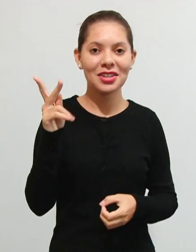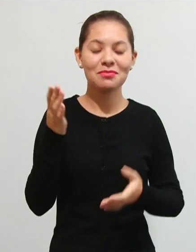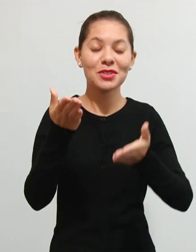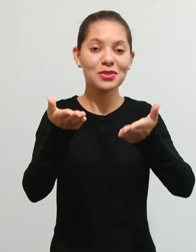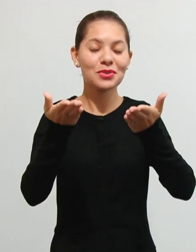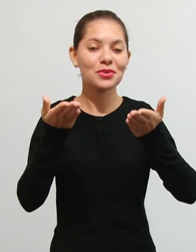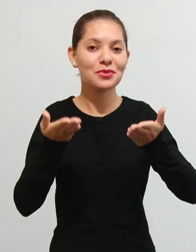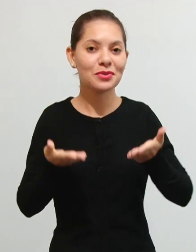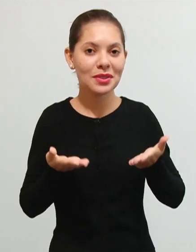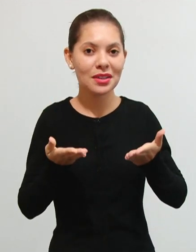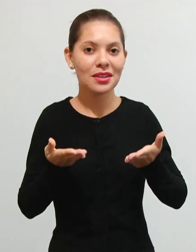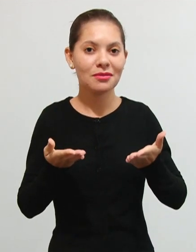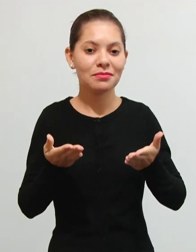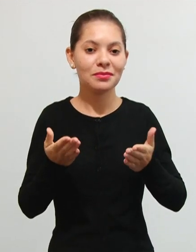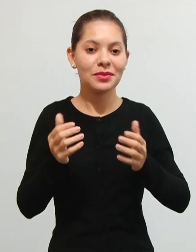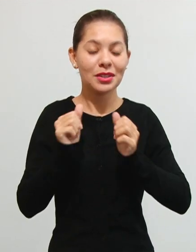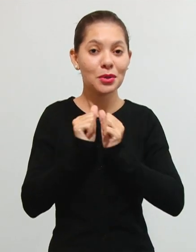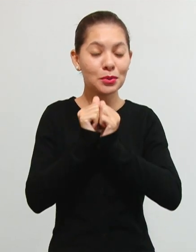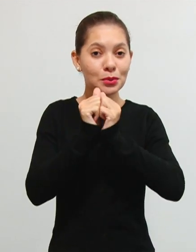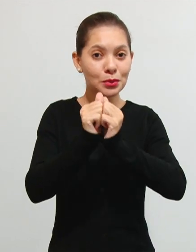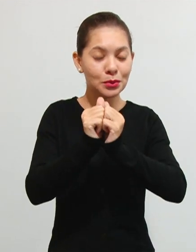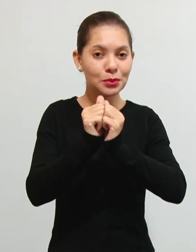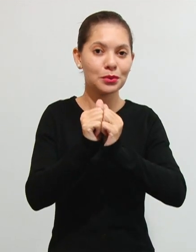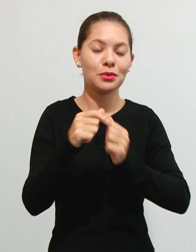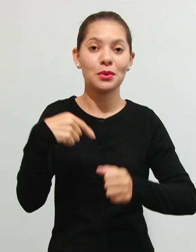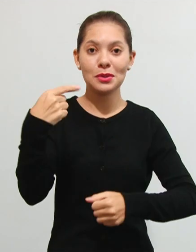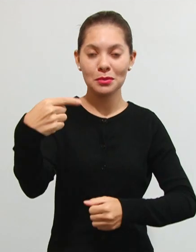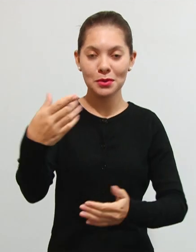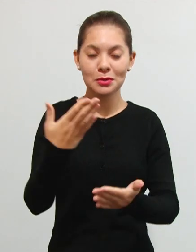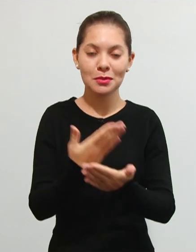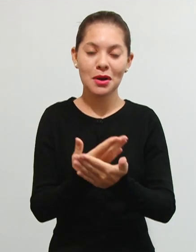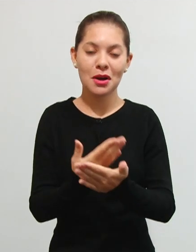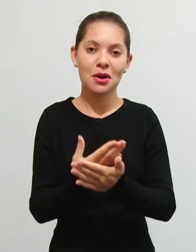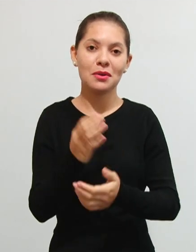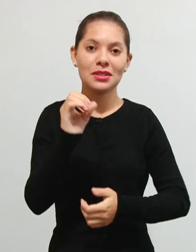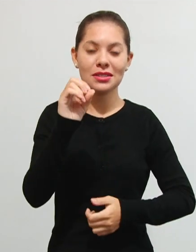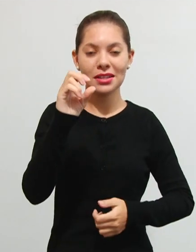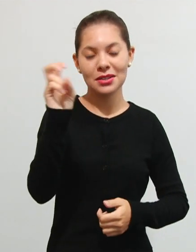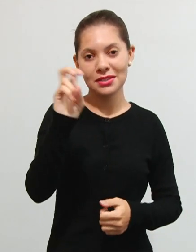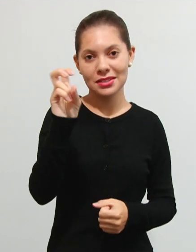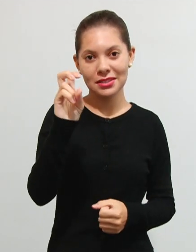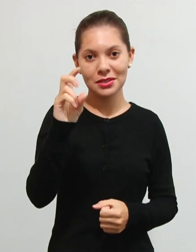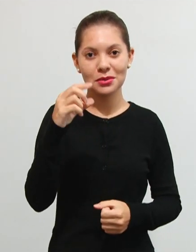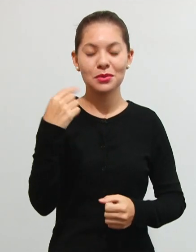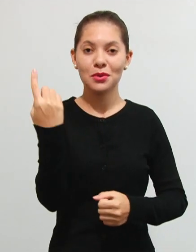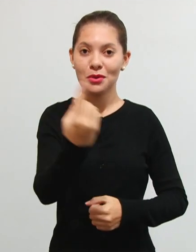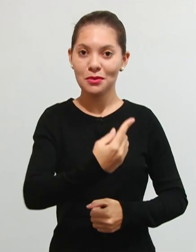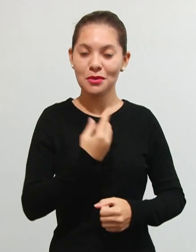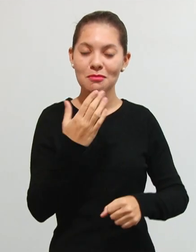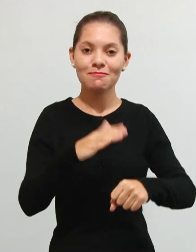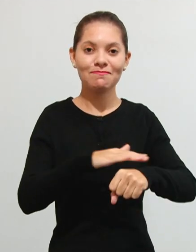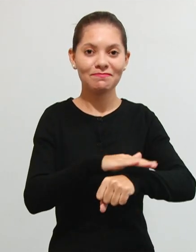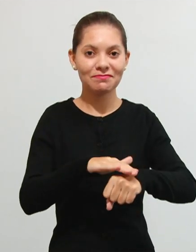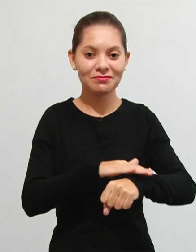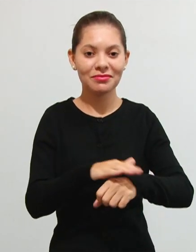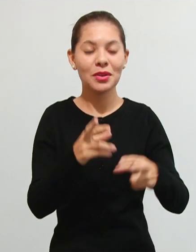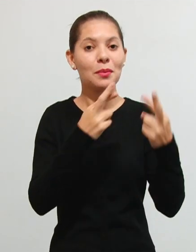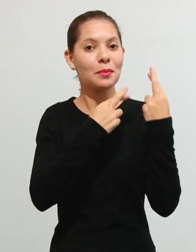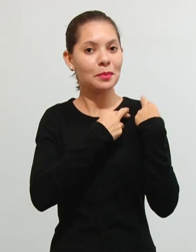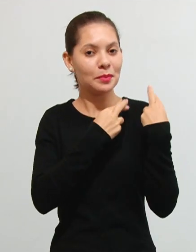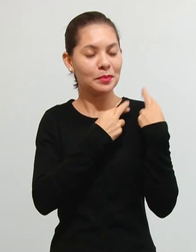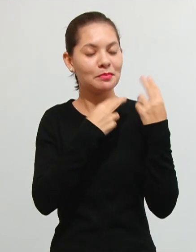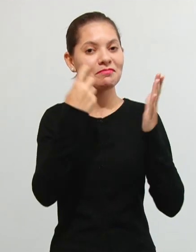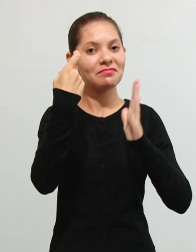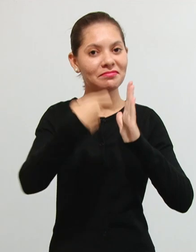convidar para a gente estar indo para a nossa próxima aula lá na nossa unidade 05 onde nós vamos conversar um pouquinho sobre responsabilidade